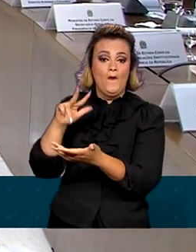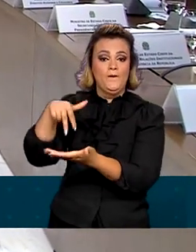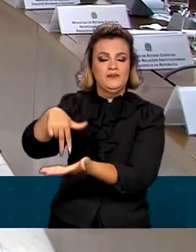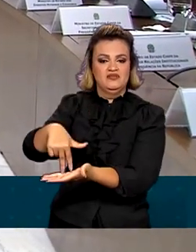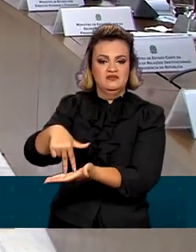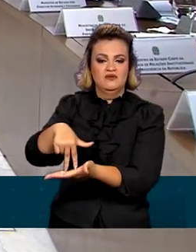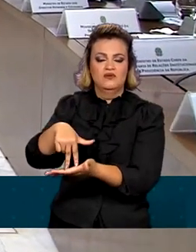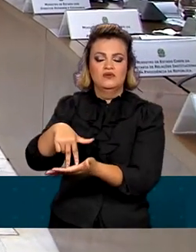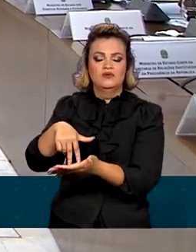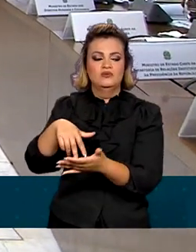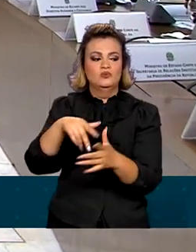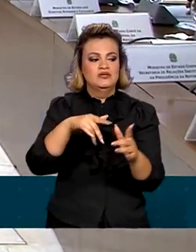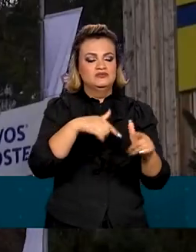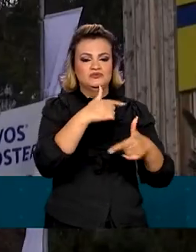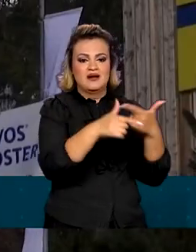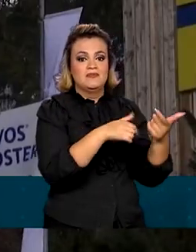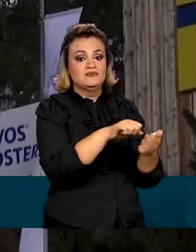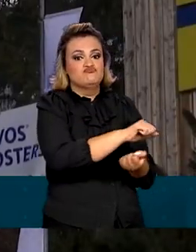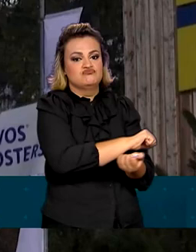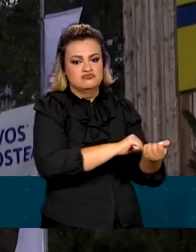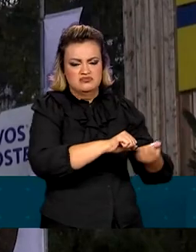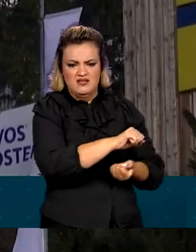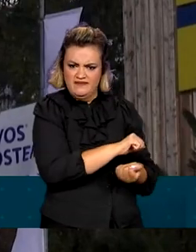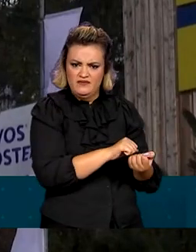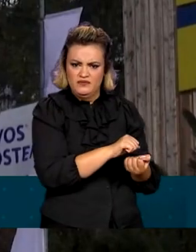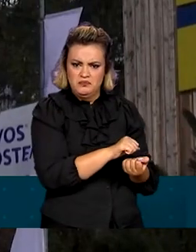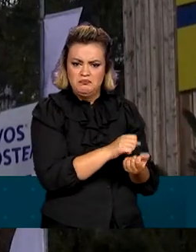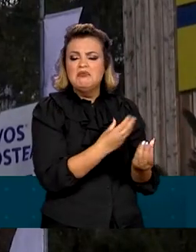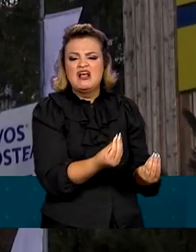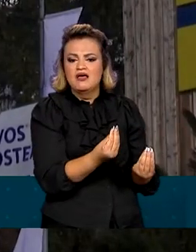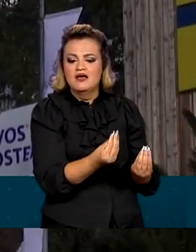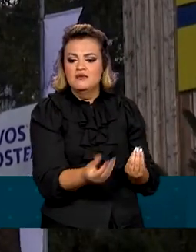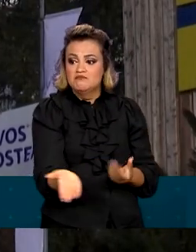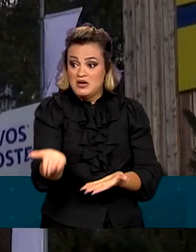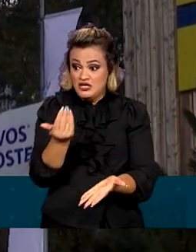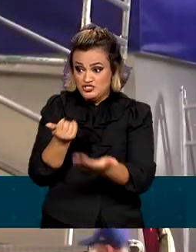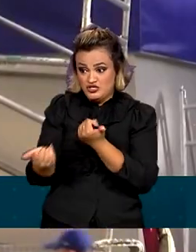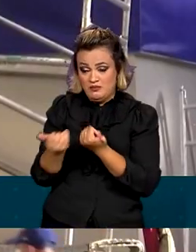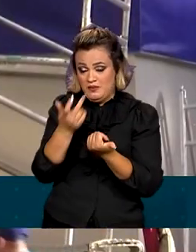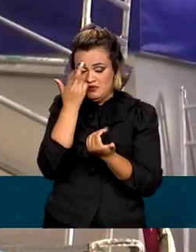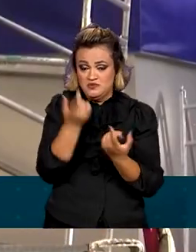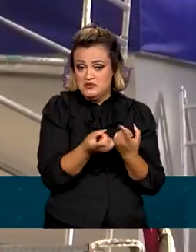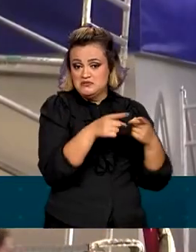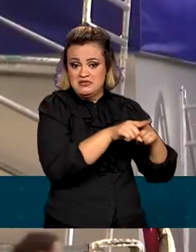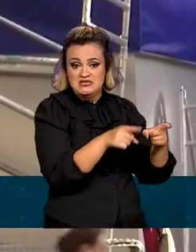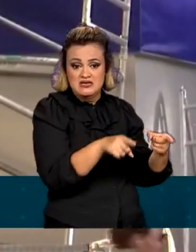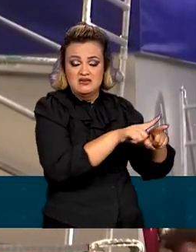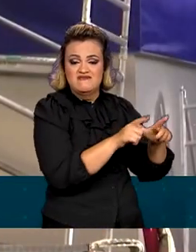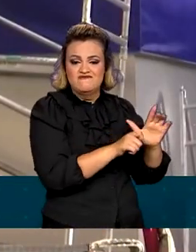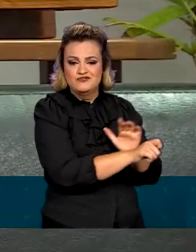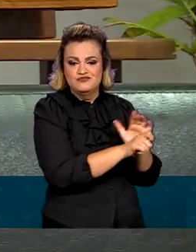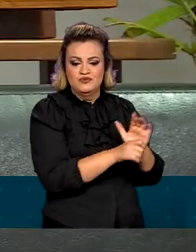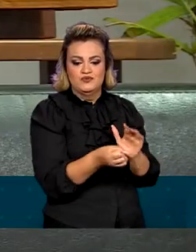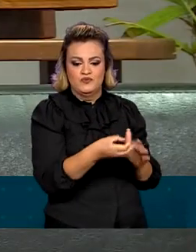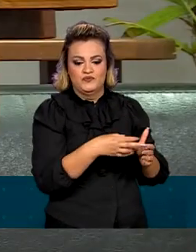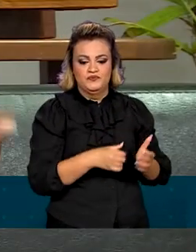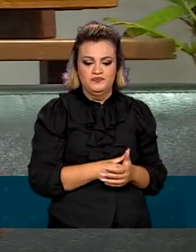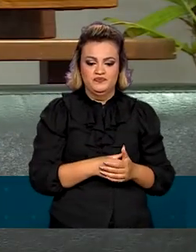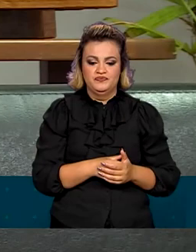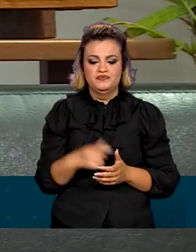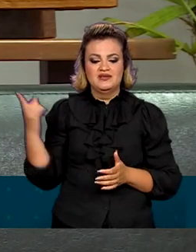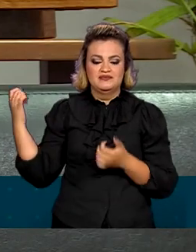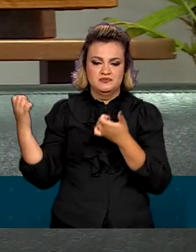foco na produção sustentável. A ideia é atrair novos parceiros e novos investimentos. Agora a